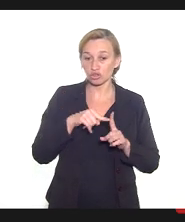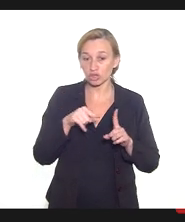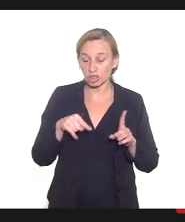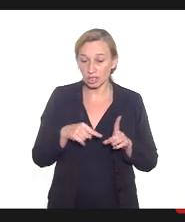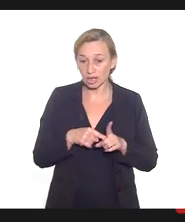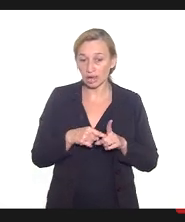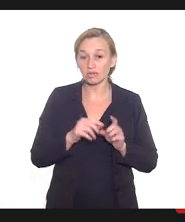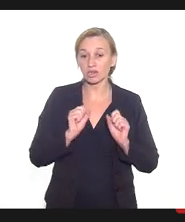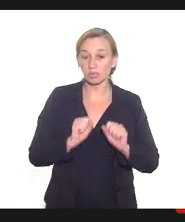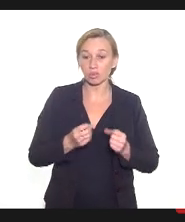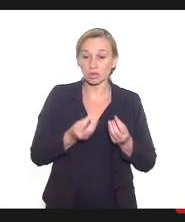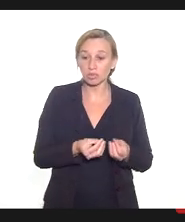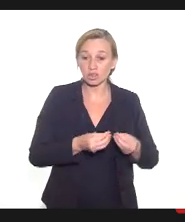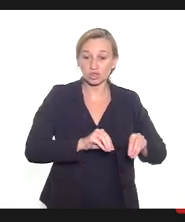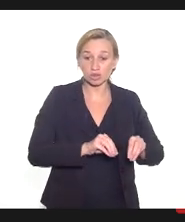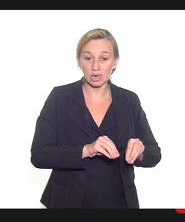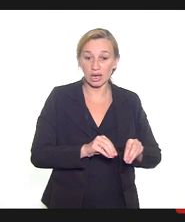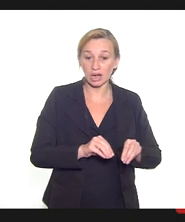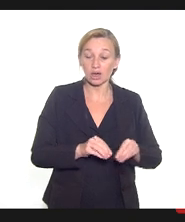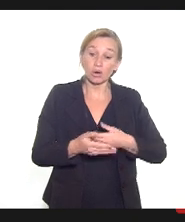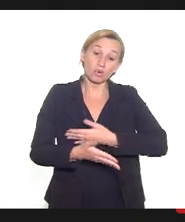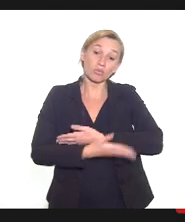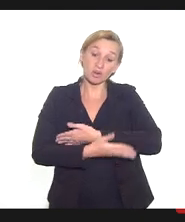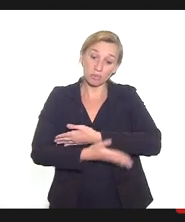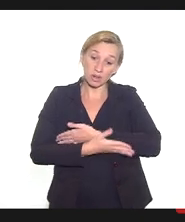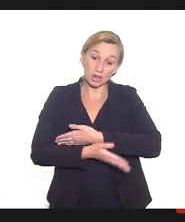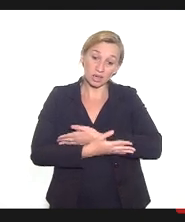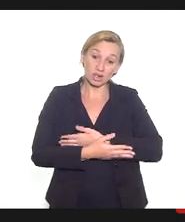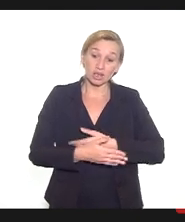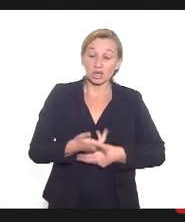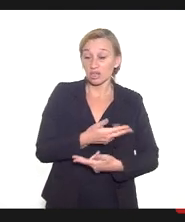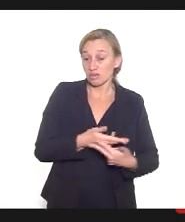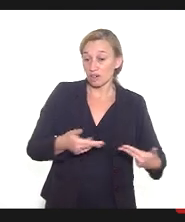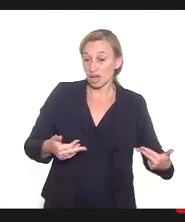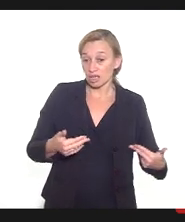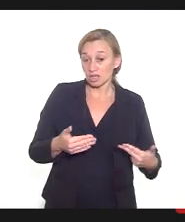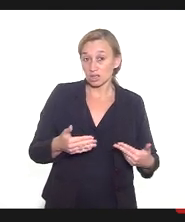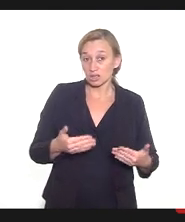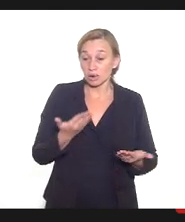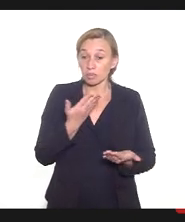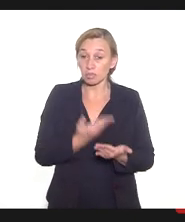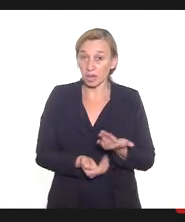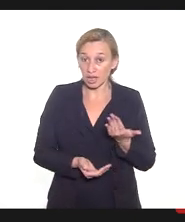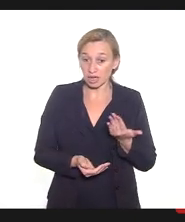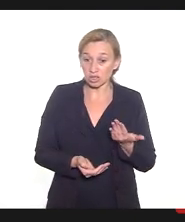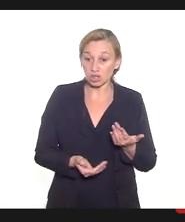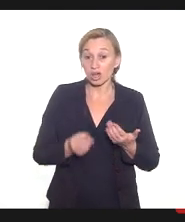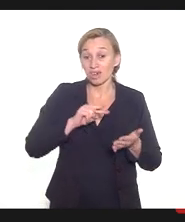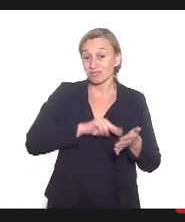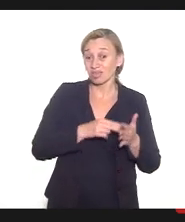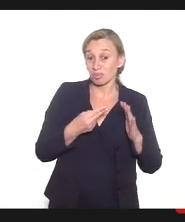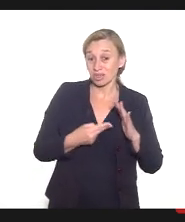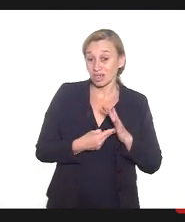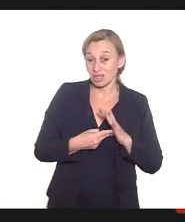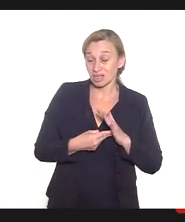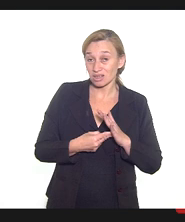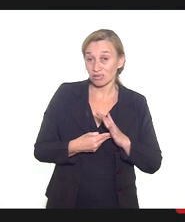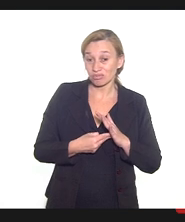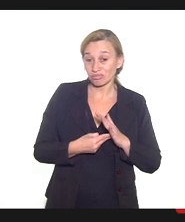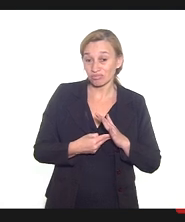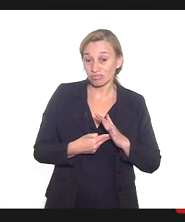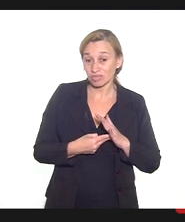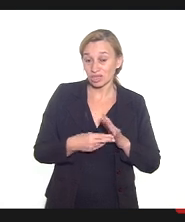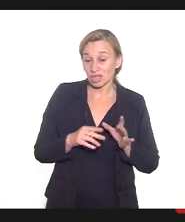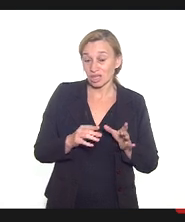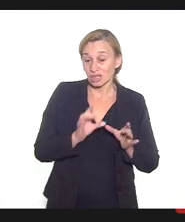afetar a gravidez, e muitas ficam de fora, e a interpretação livre de